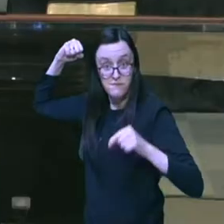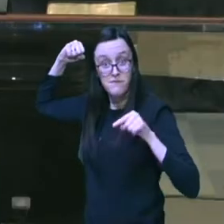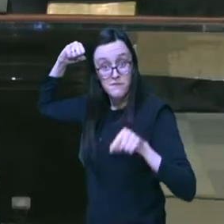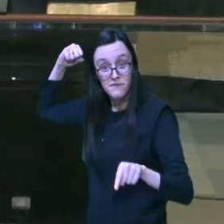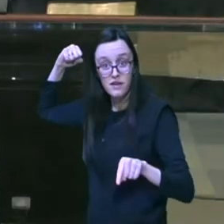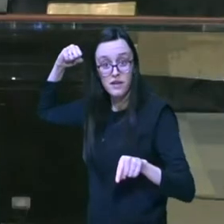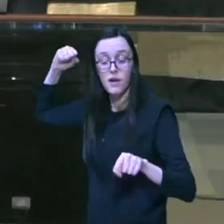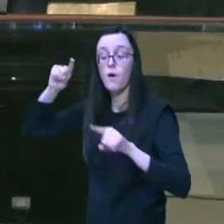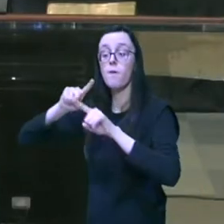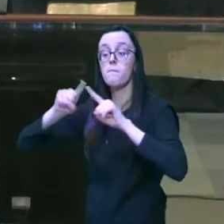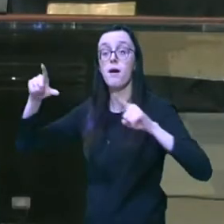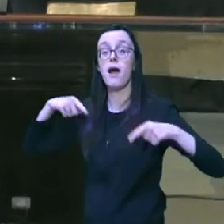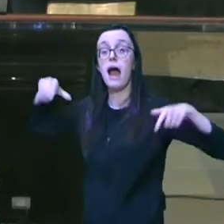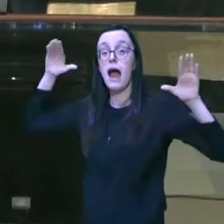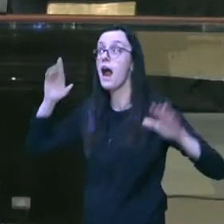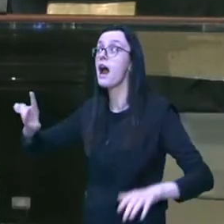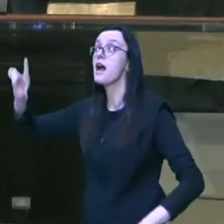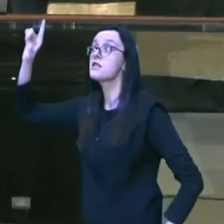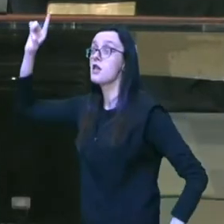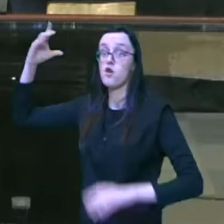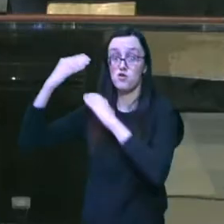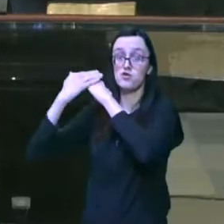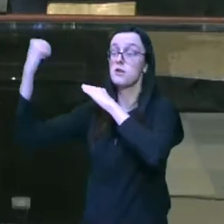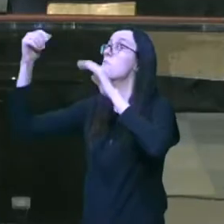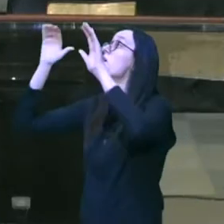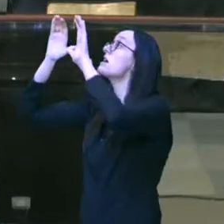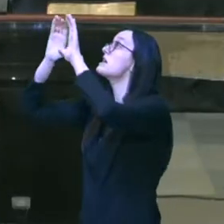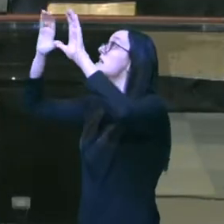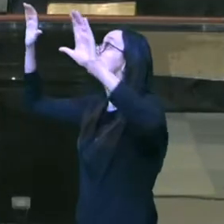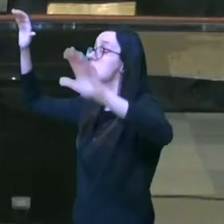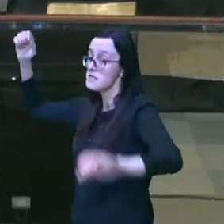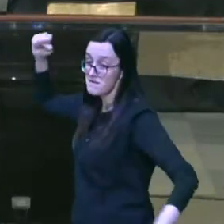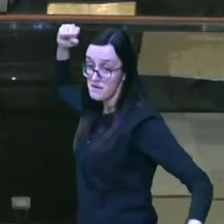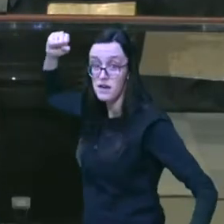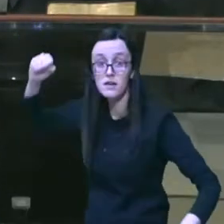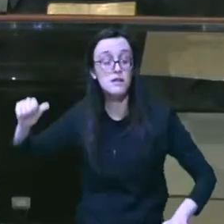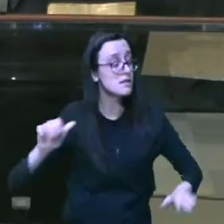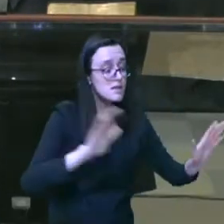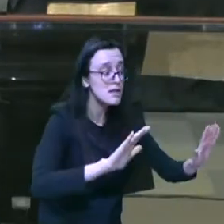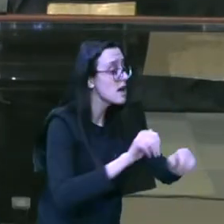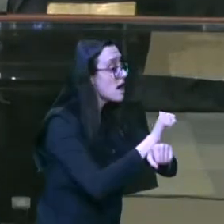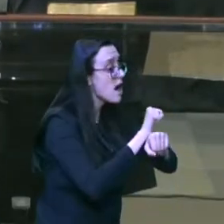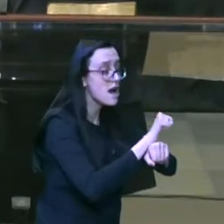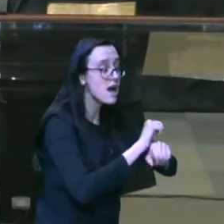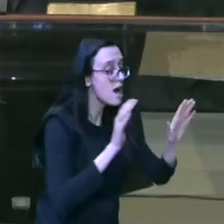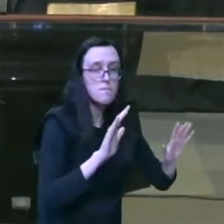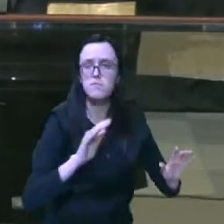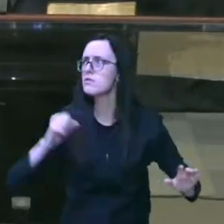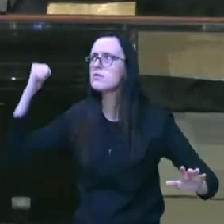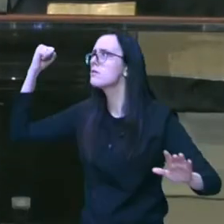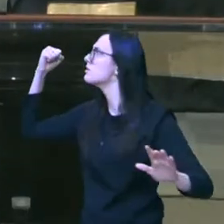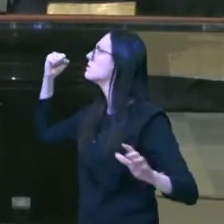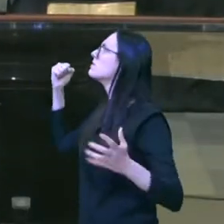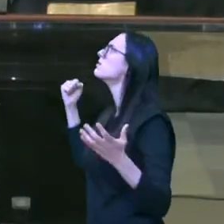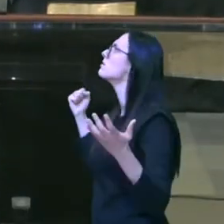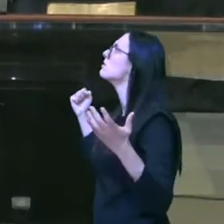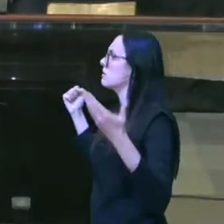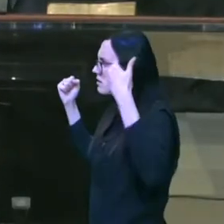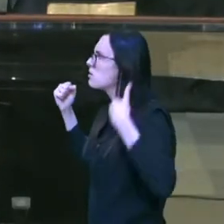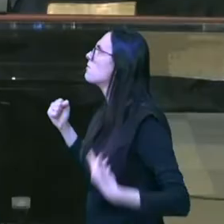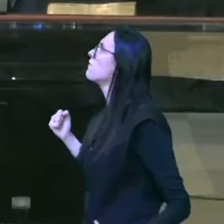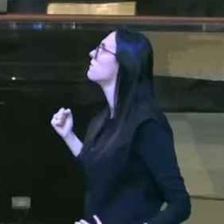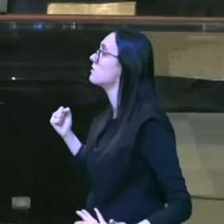mas o anjo do Senhor o chamou do céu Abraão Abraão eis-me aqui respondeu ele